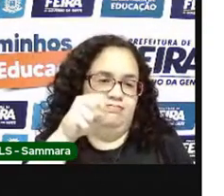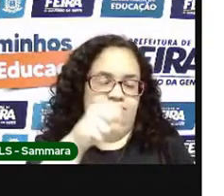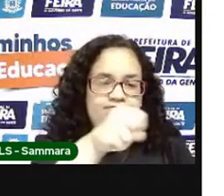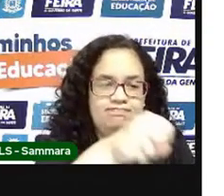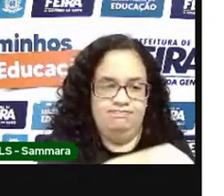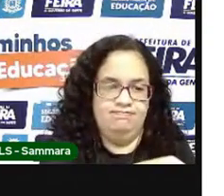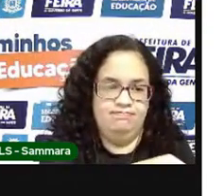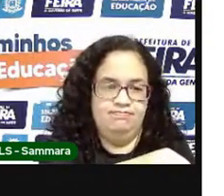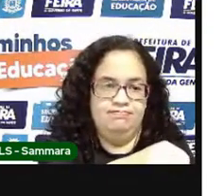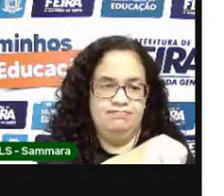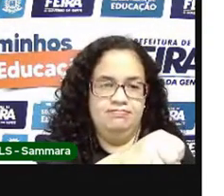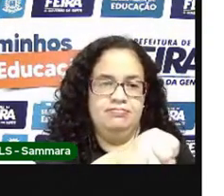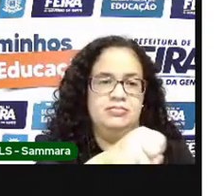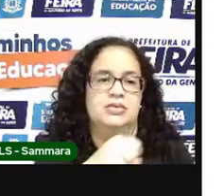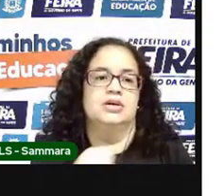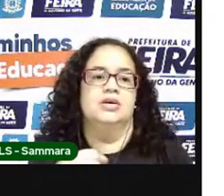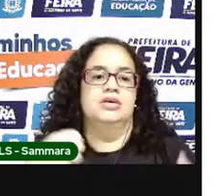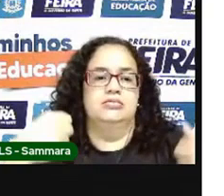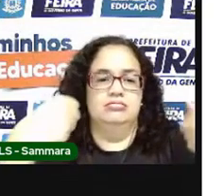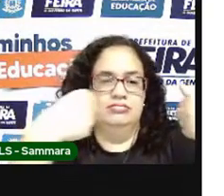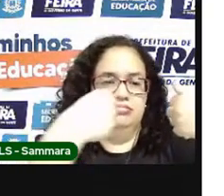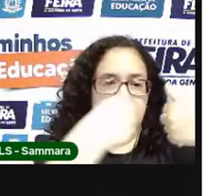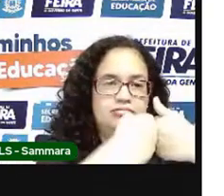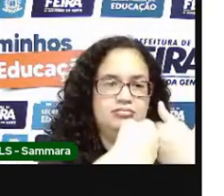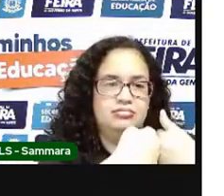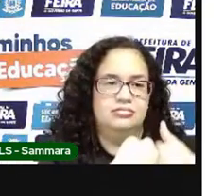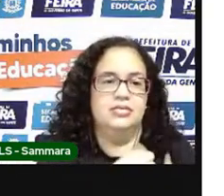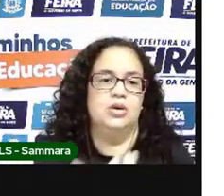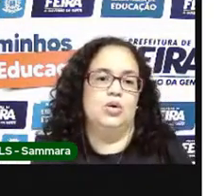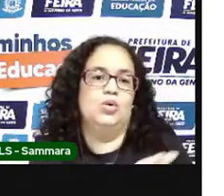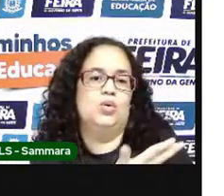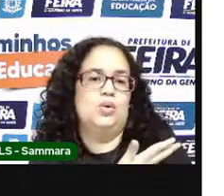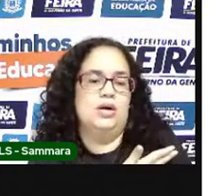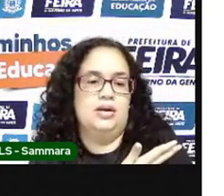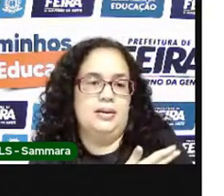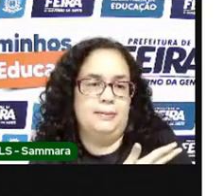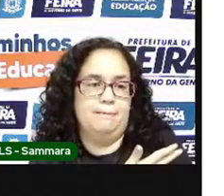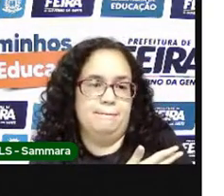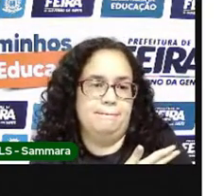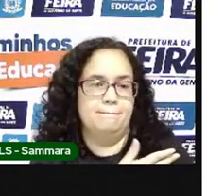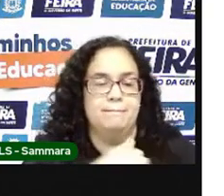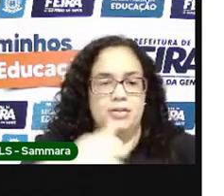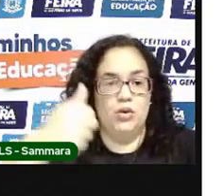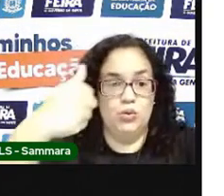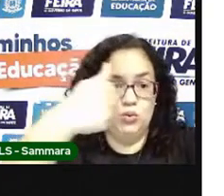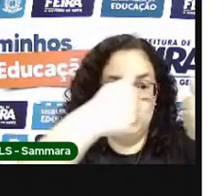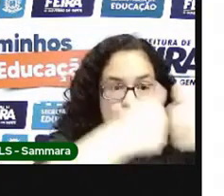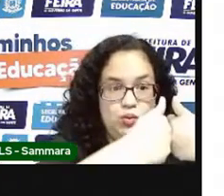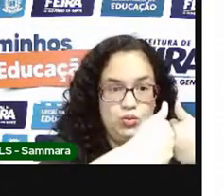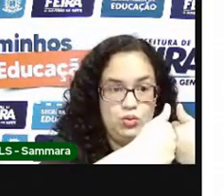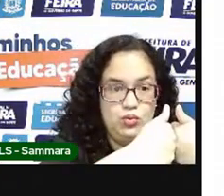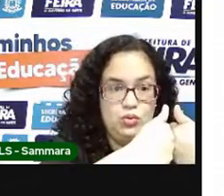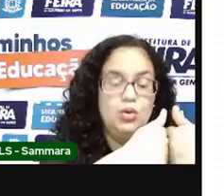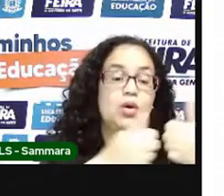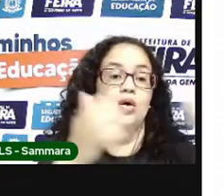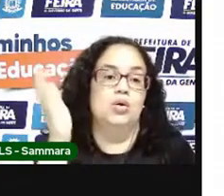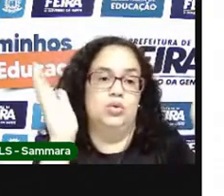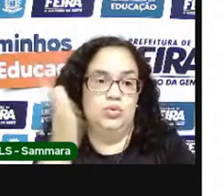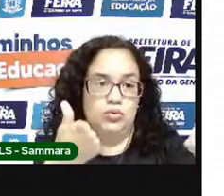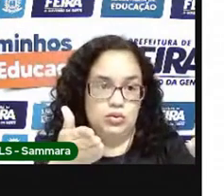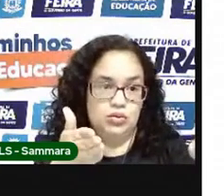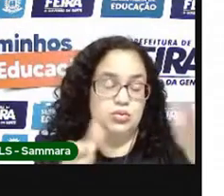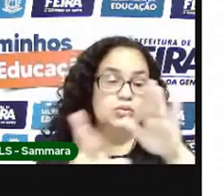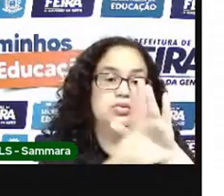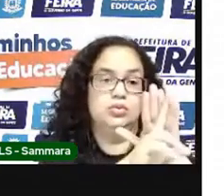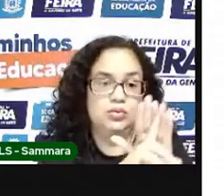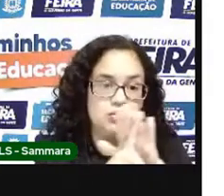Quando vocês se cumprimentam um amiguinho com o outro, através da mãozinha. Que esse é o símbolo hoje, que representa